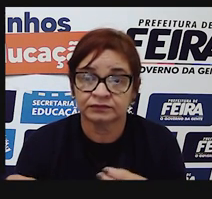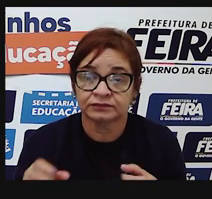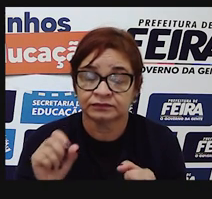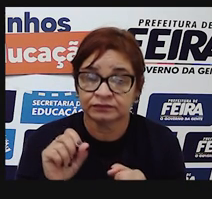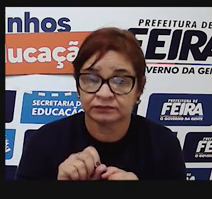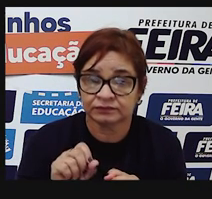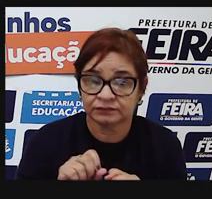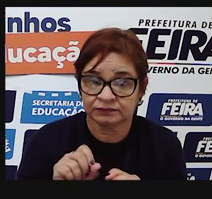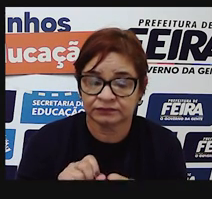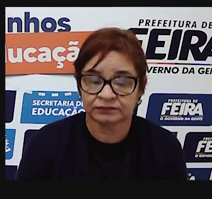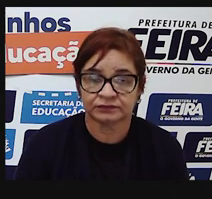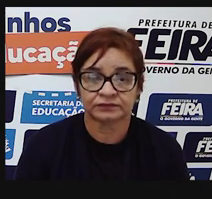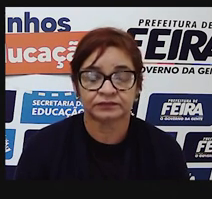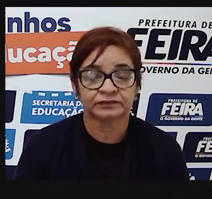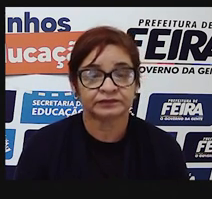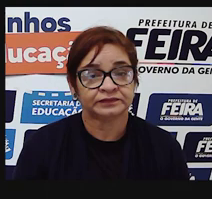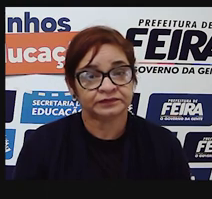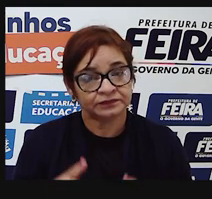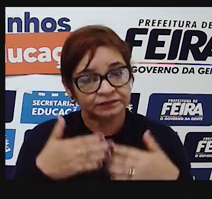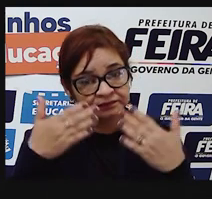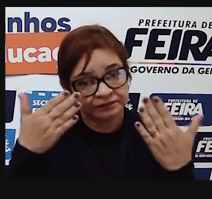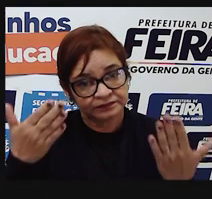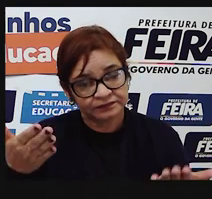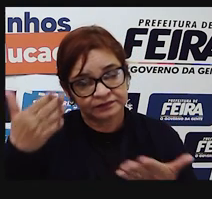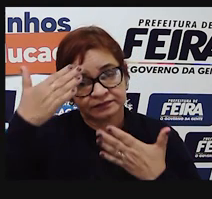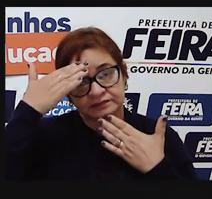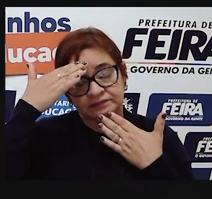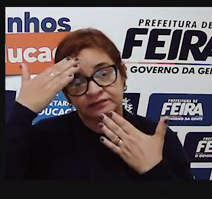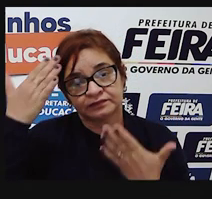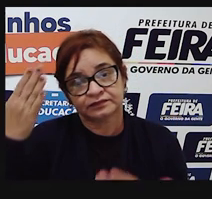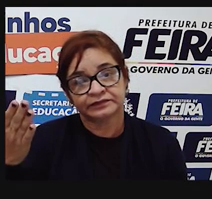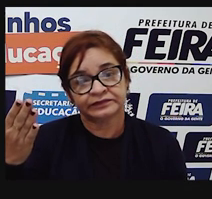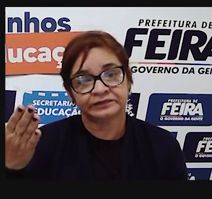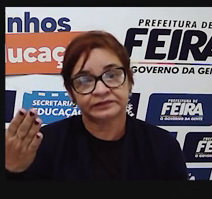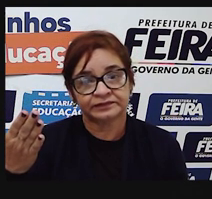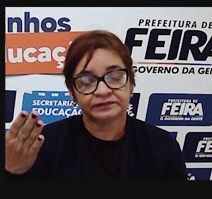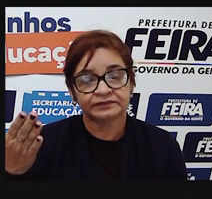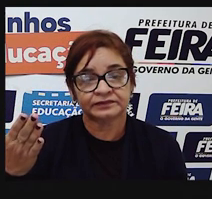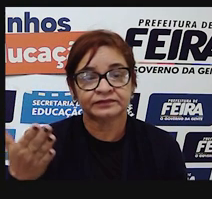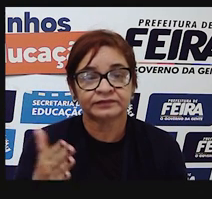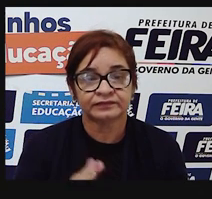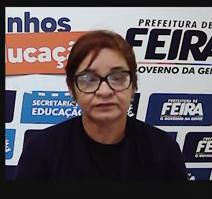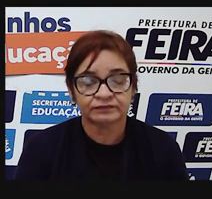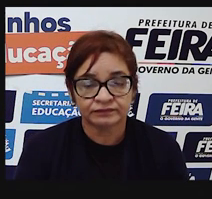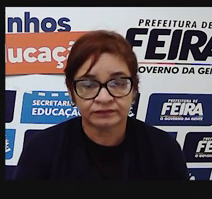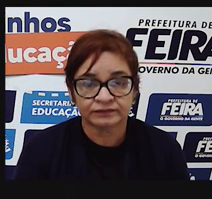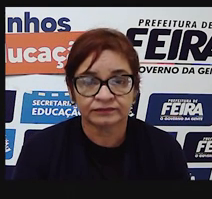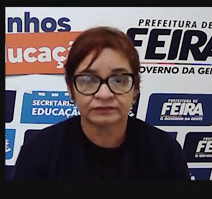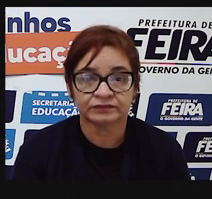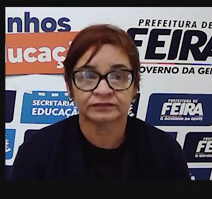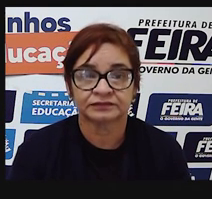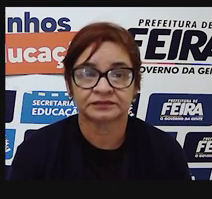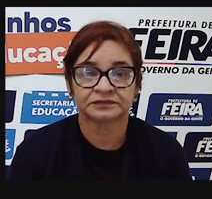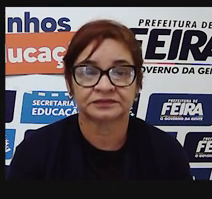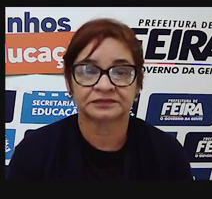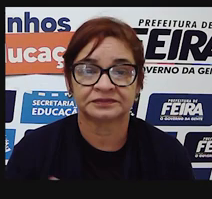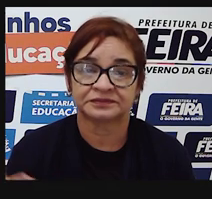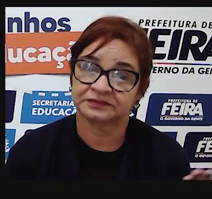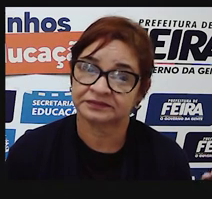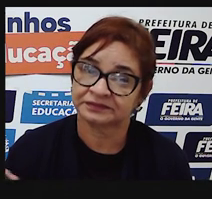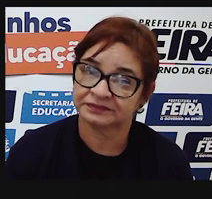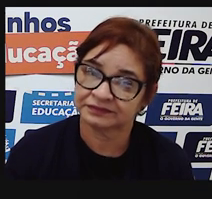sinais. Então, gente, eu quero agradecer a vocês, essa aula terá